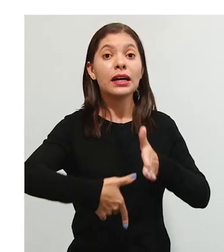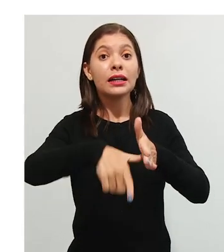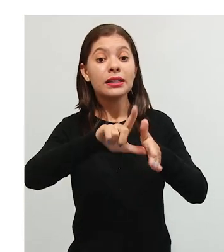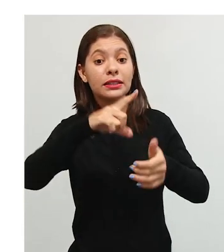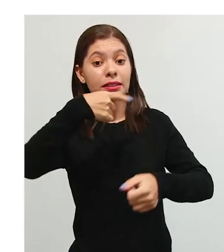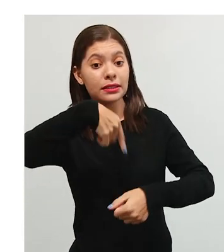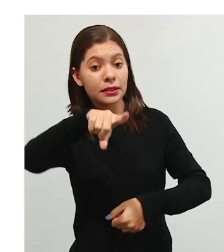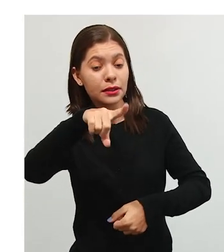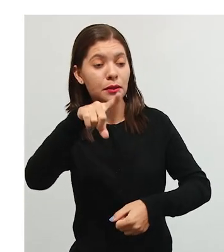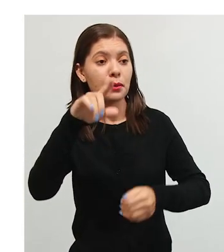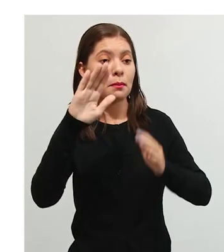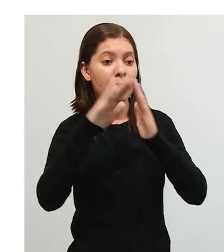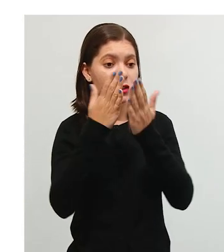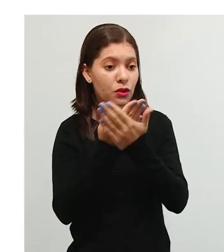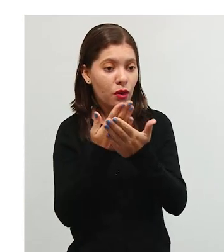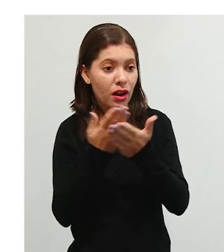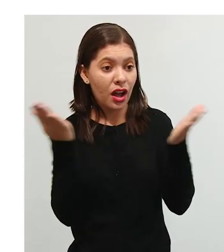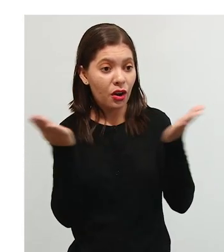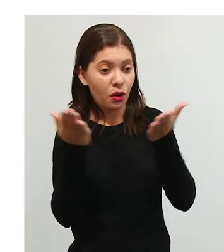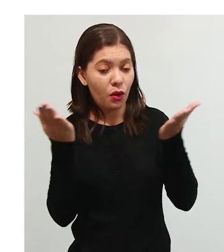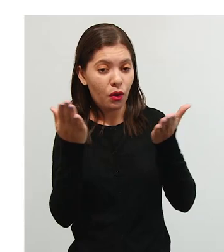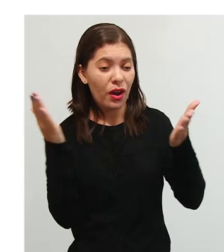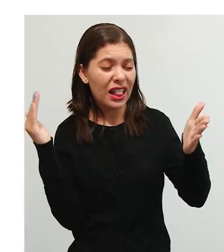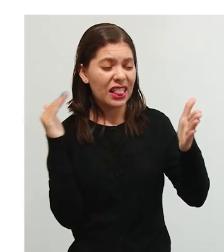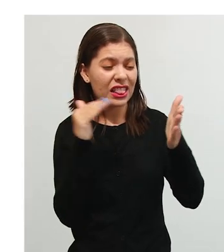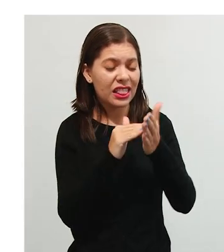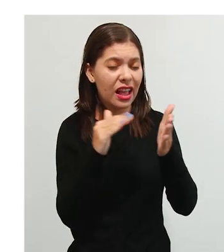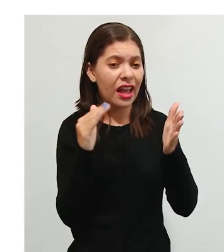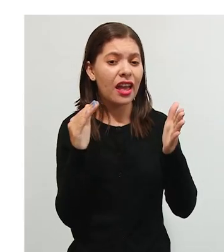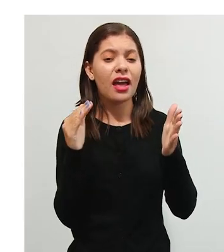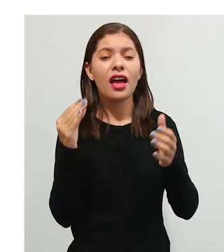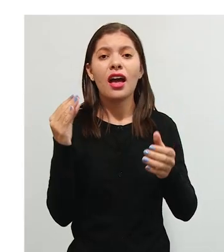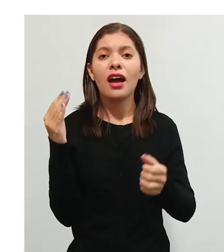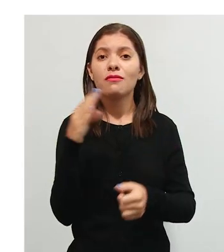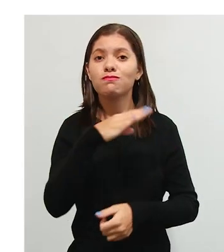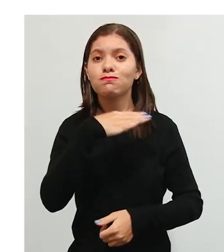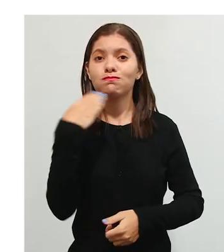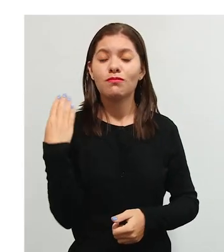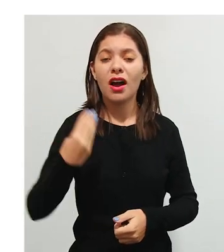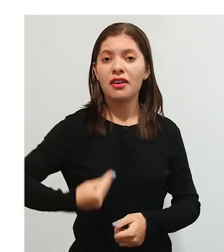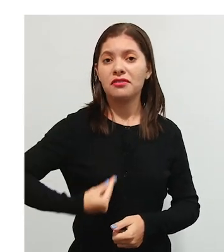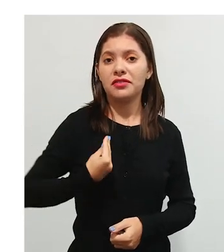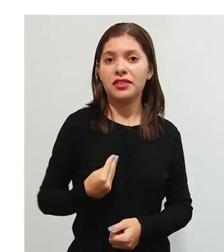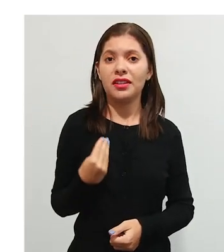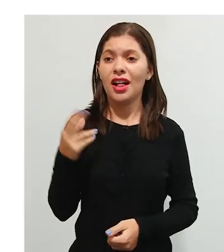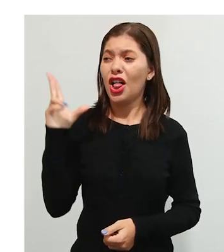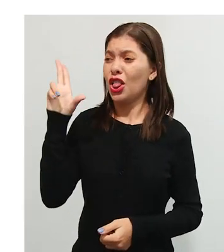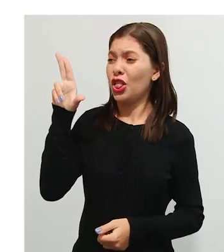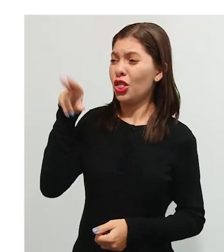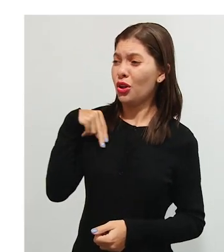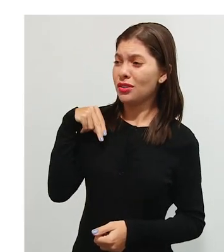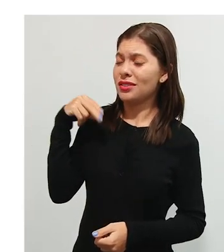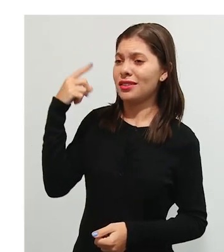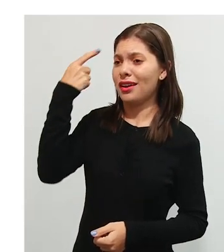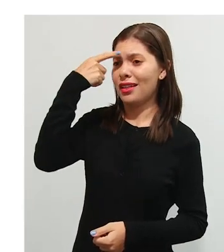de ir trabalhar até o fim da vida delas. Nossa! E isso foi ideia de quem?